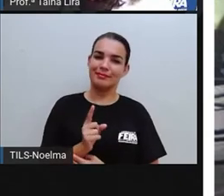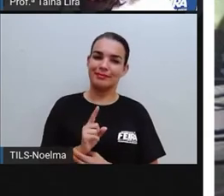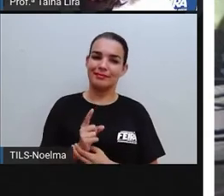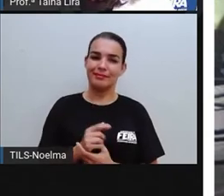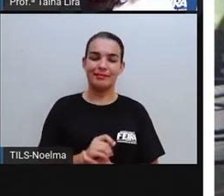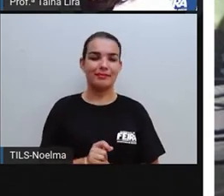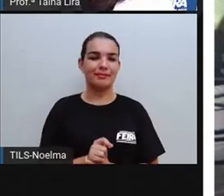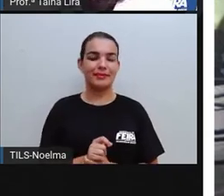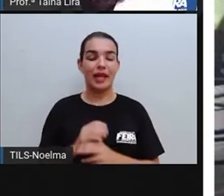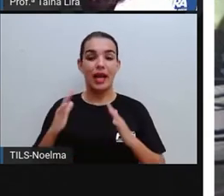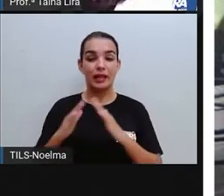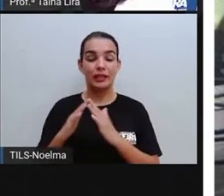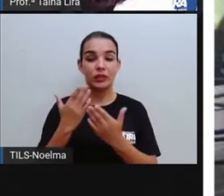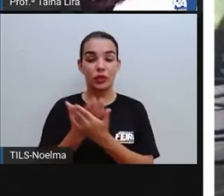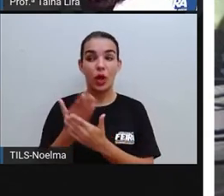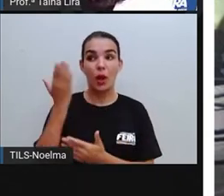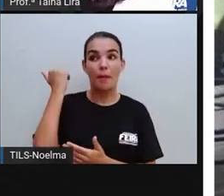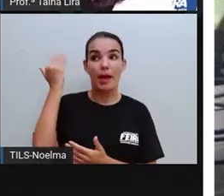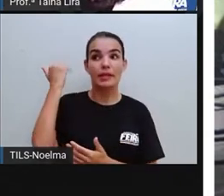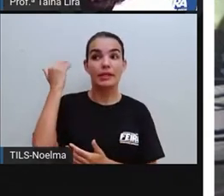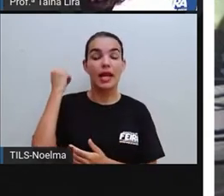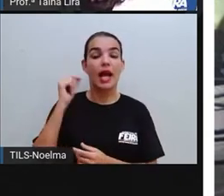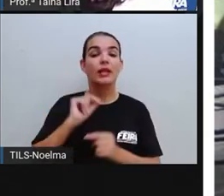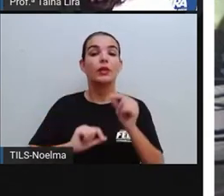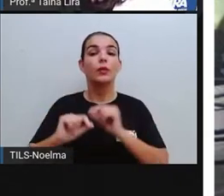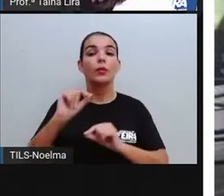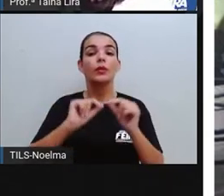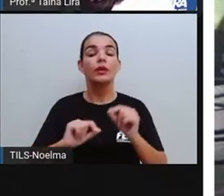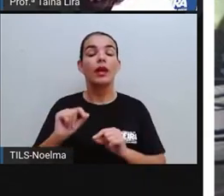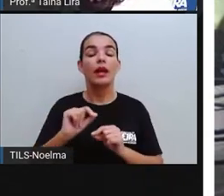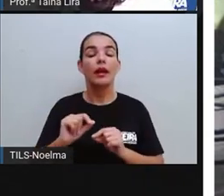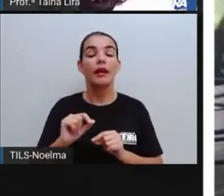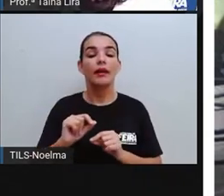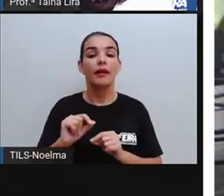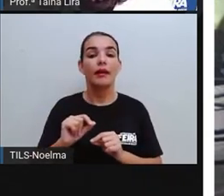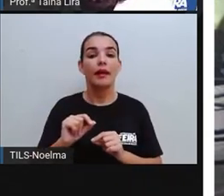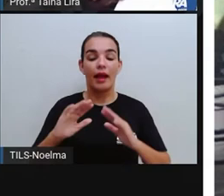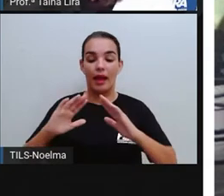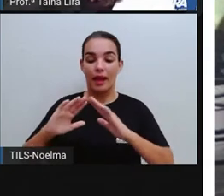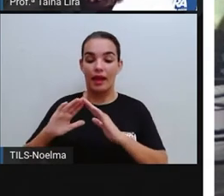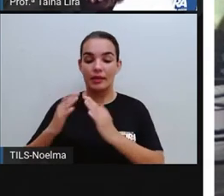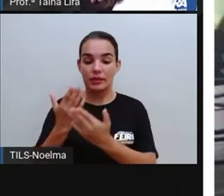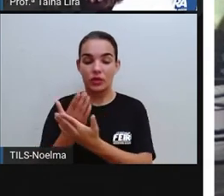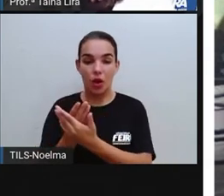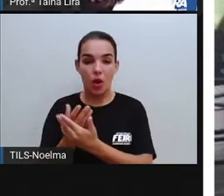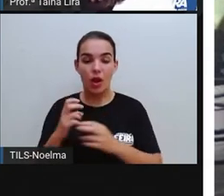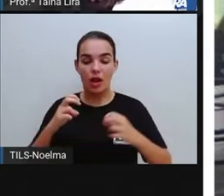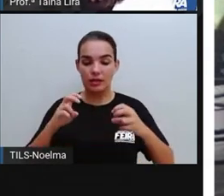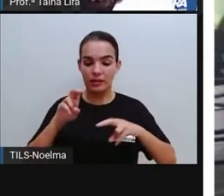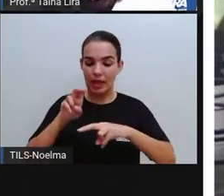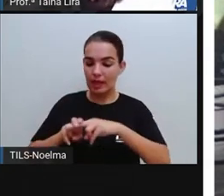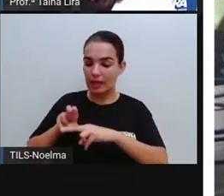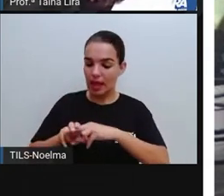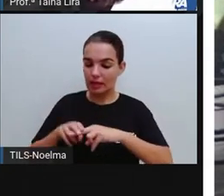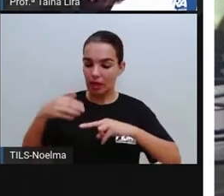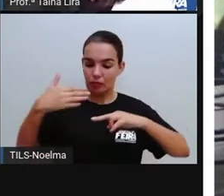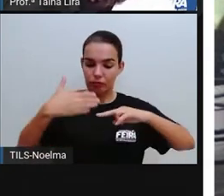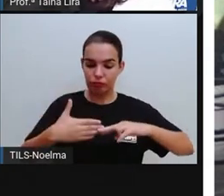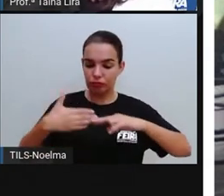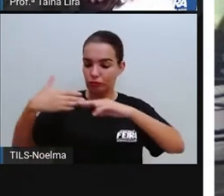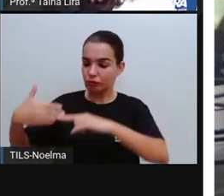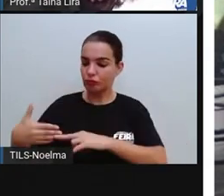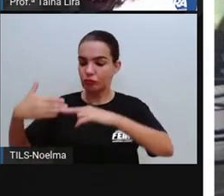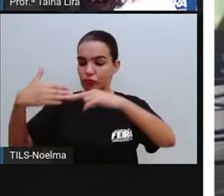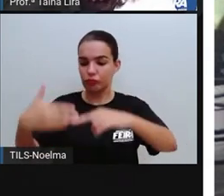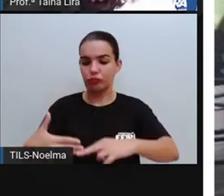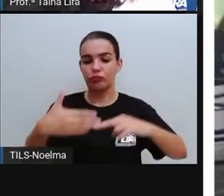não, a gente viu a foto lá da professora onde a turma estava, né, sentada com as carteiras organizadas